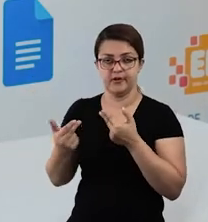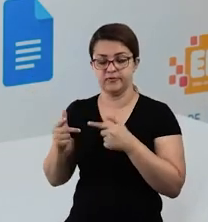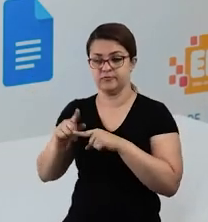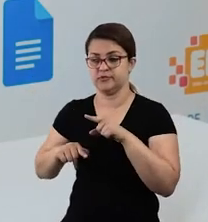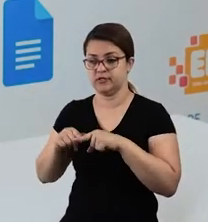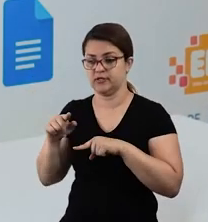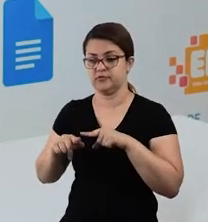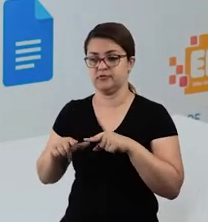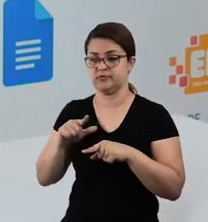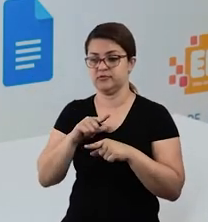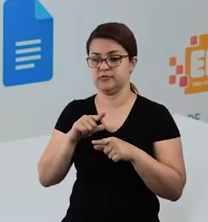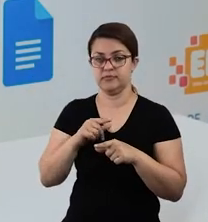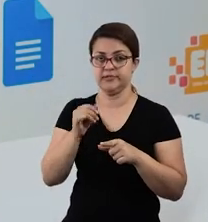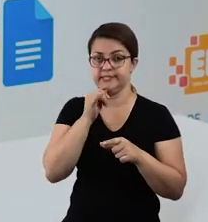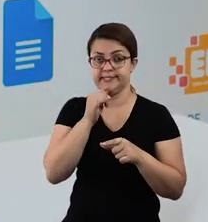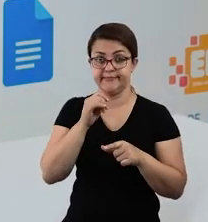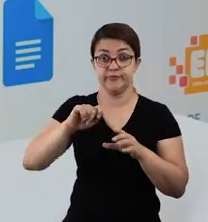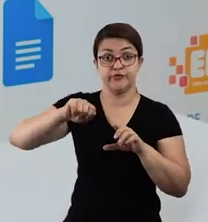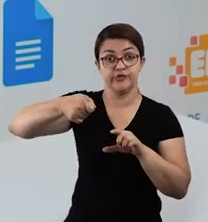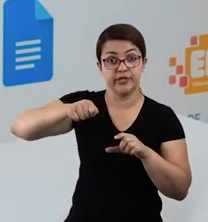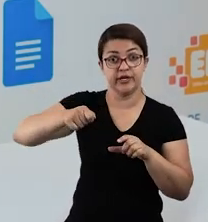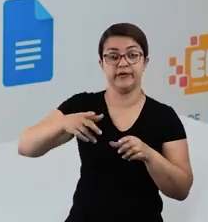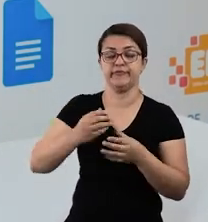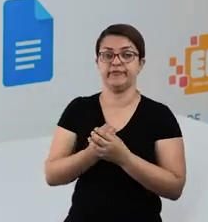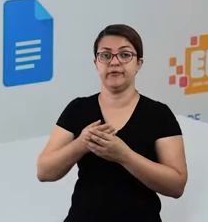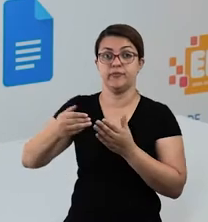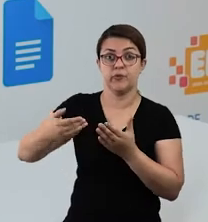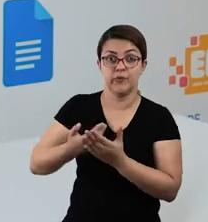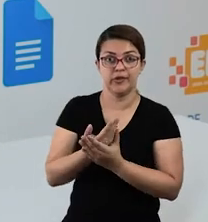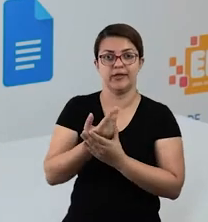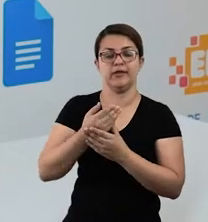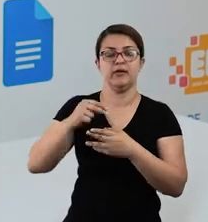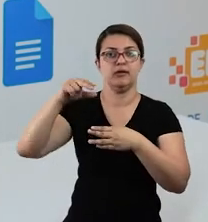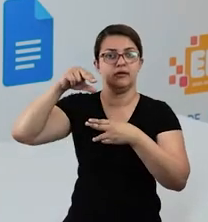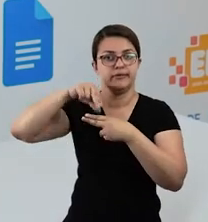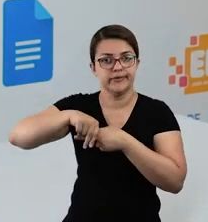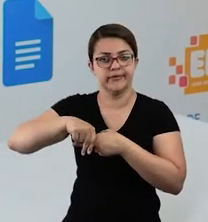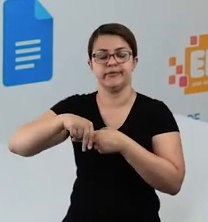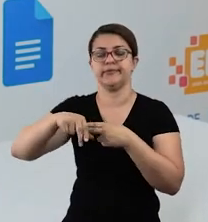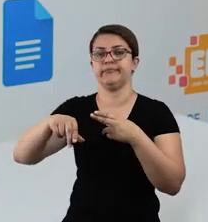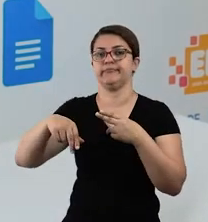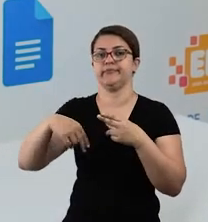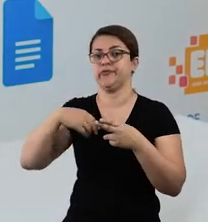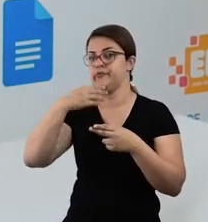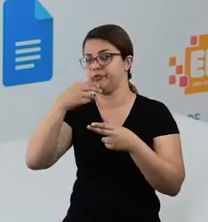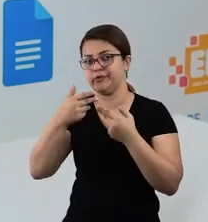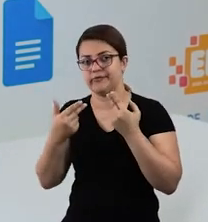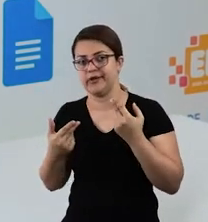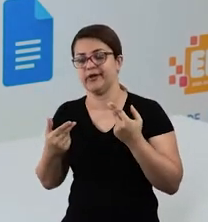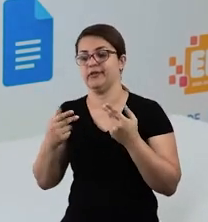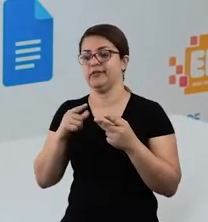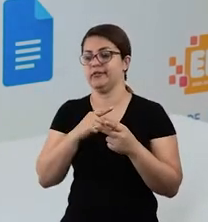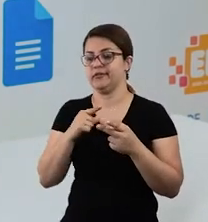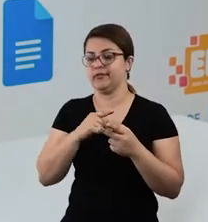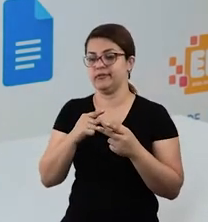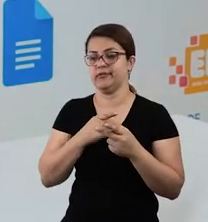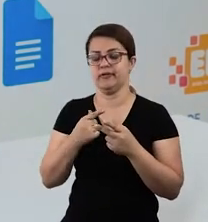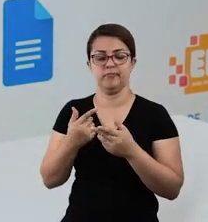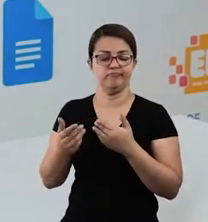tem aqui alguns exemplos. Uma chave, uma colher, um clipes, frutas que você tem, tudo bem?